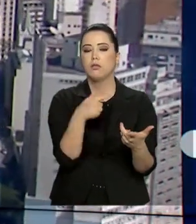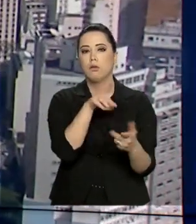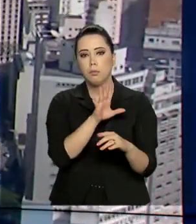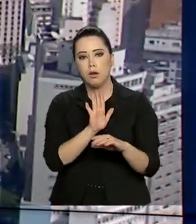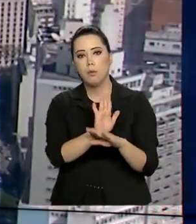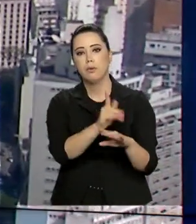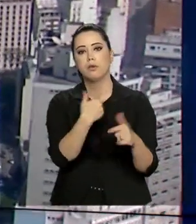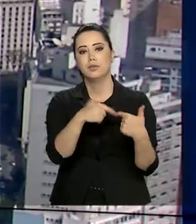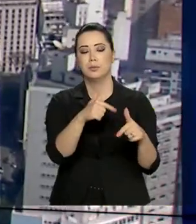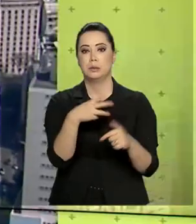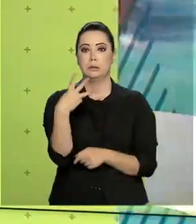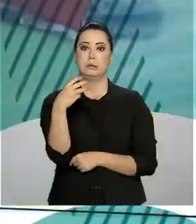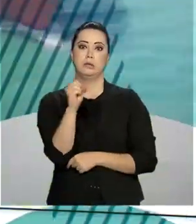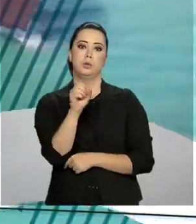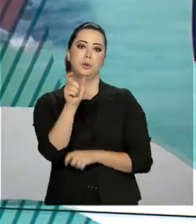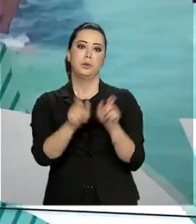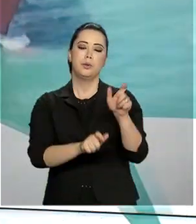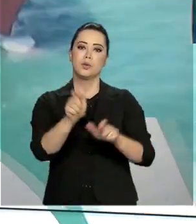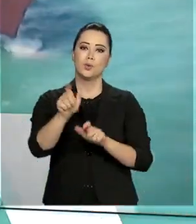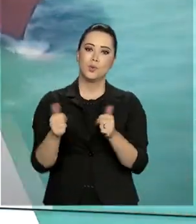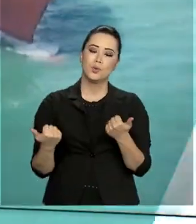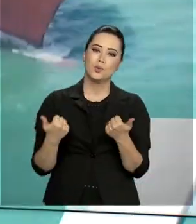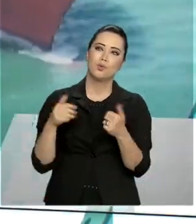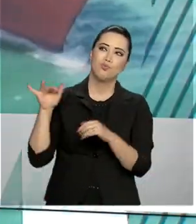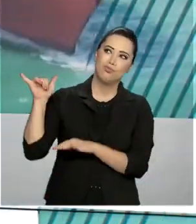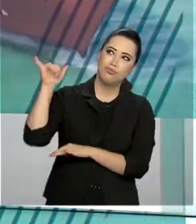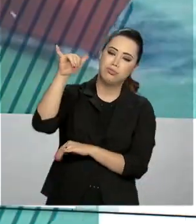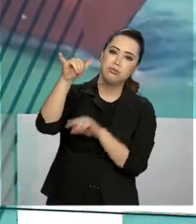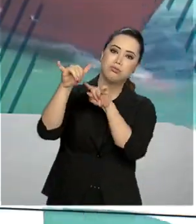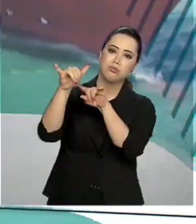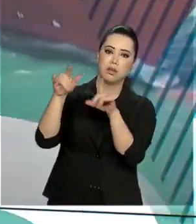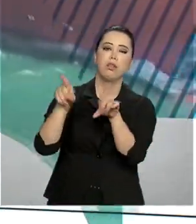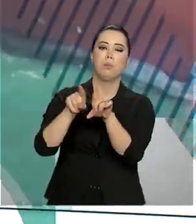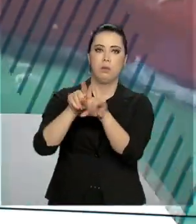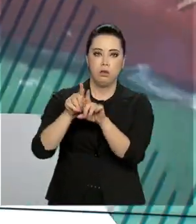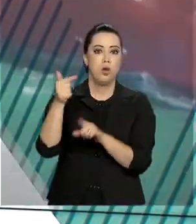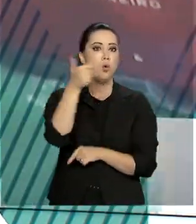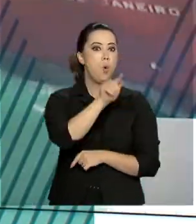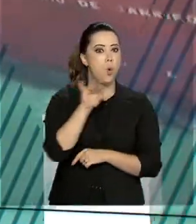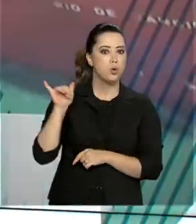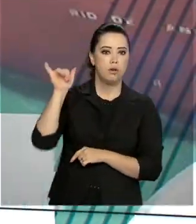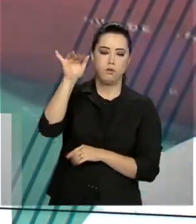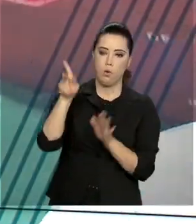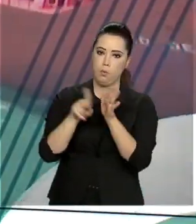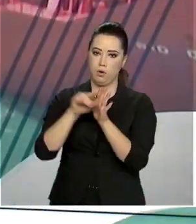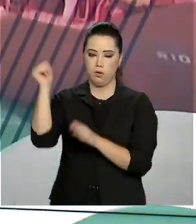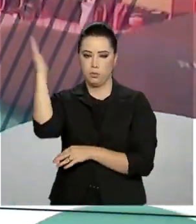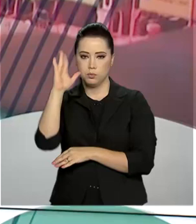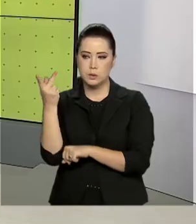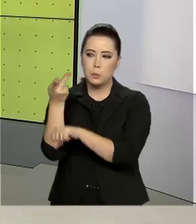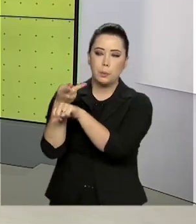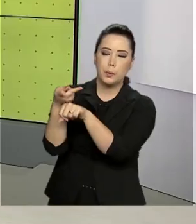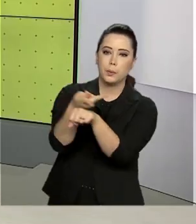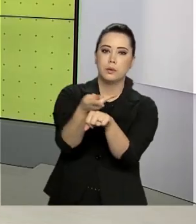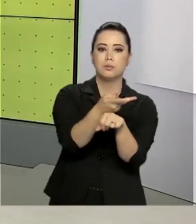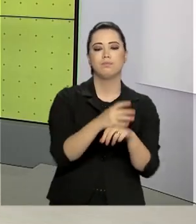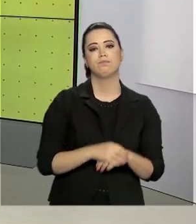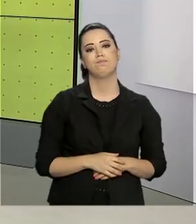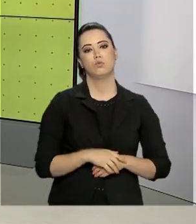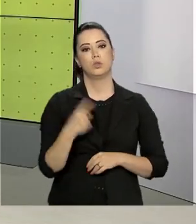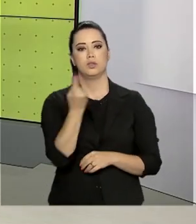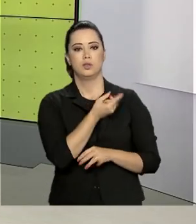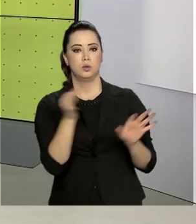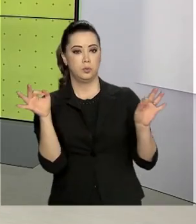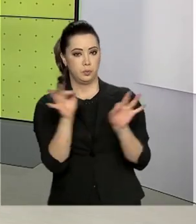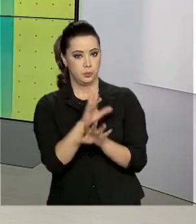pessoas estavam a bordo. O governo brasileiro também enviou um avião de busca para ajudar na operação. A gente fica